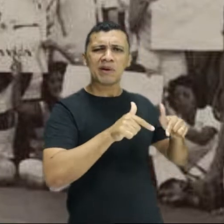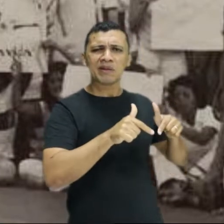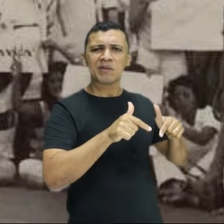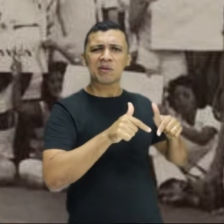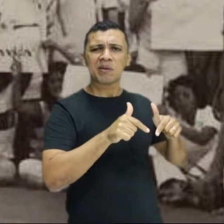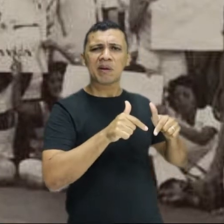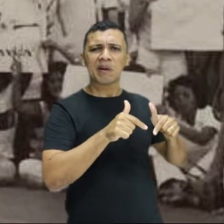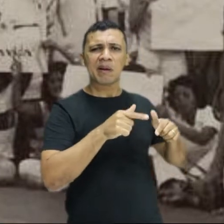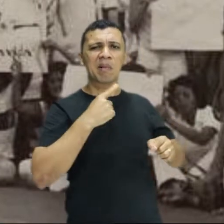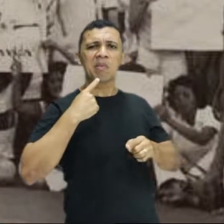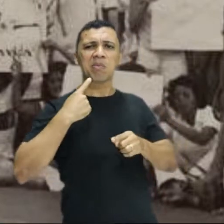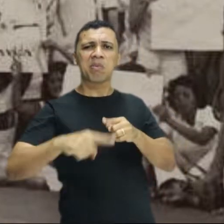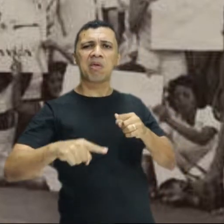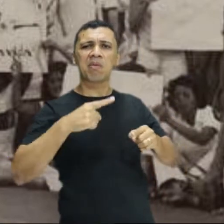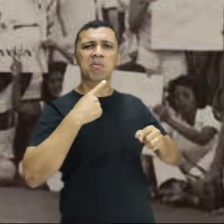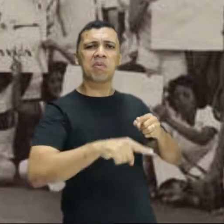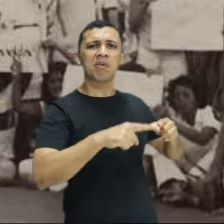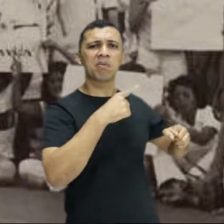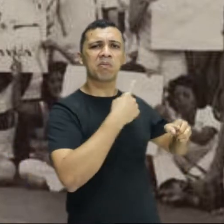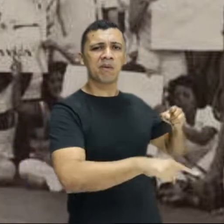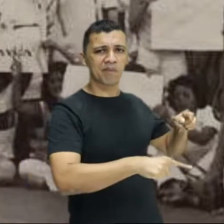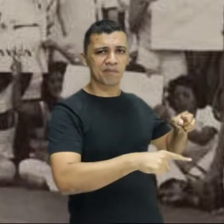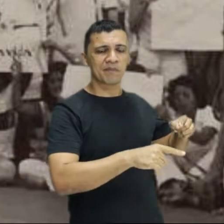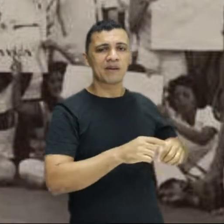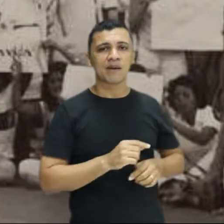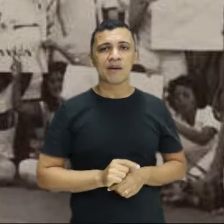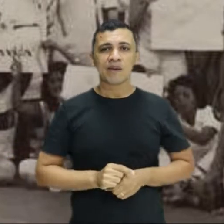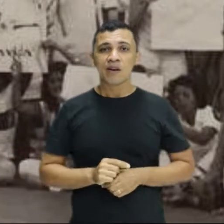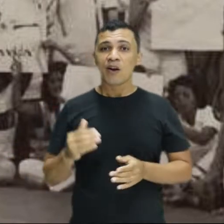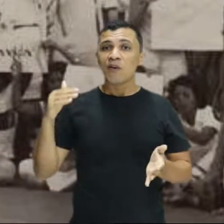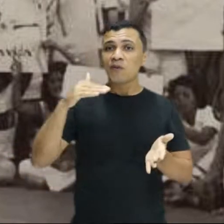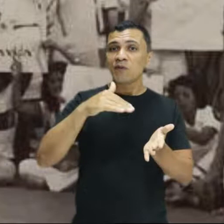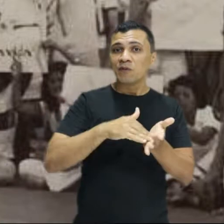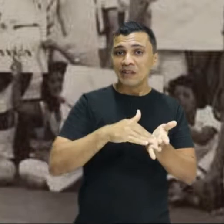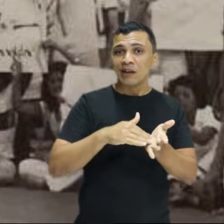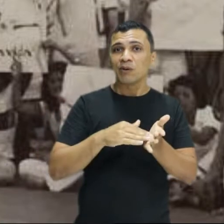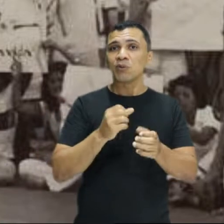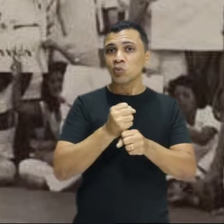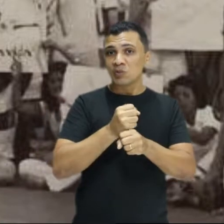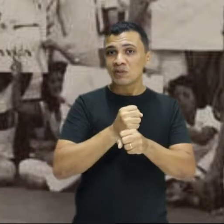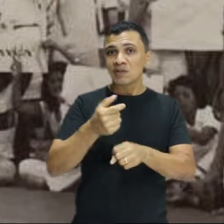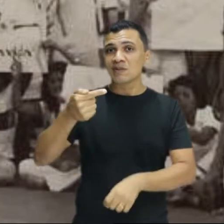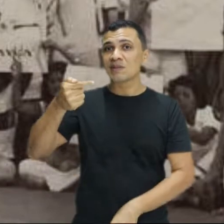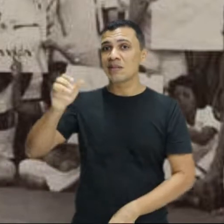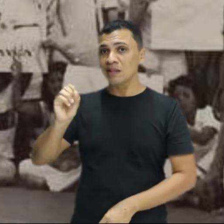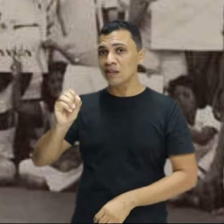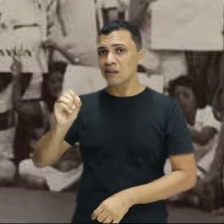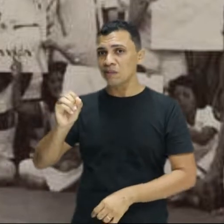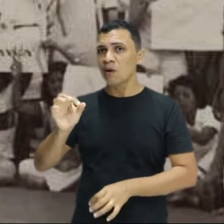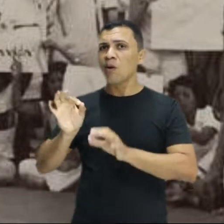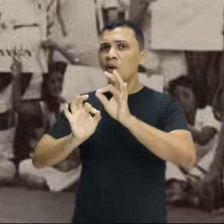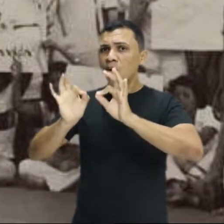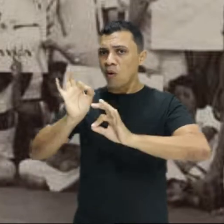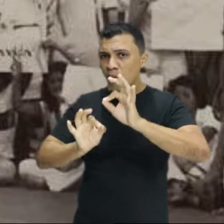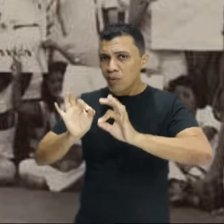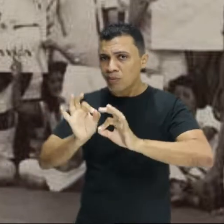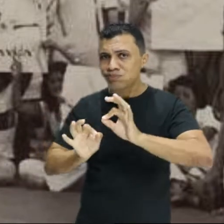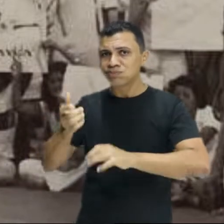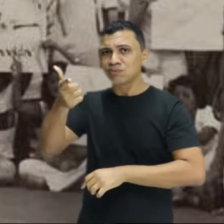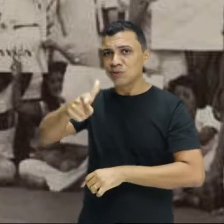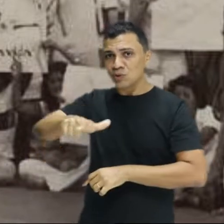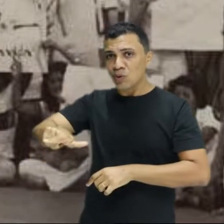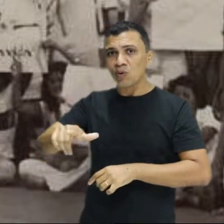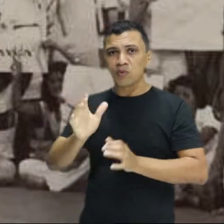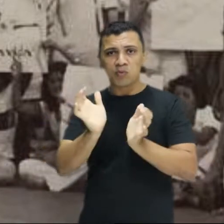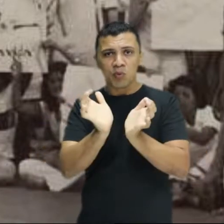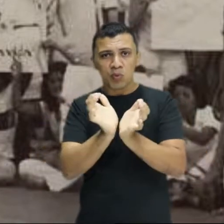por conta do regime que estava em vigência no país. Mas, no final dos anos 70, começou uma retomada dessa articulação tanto de